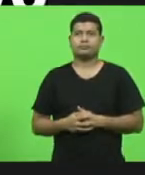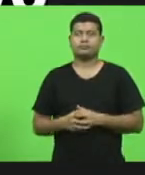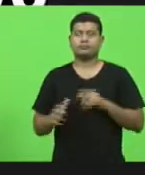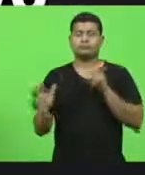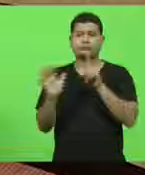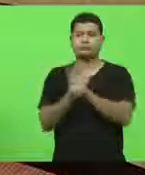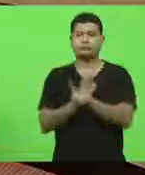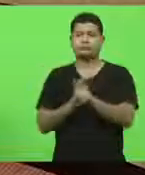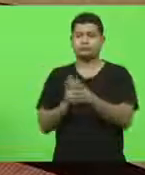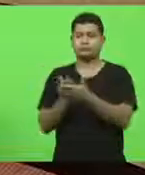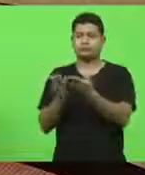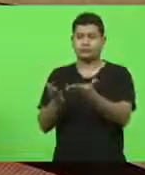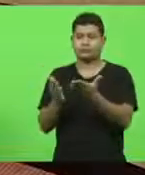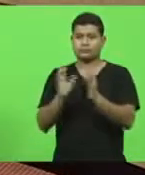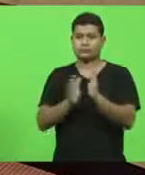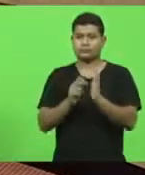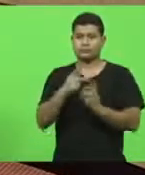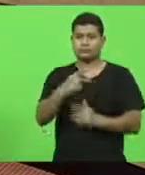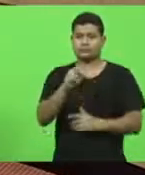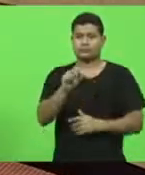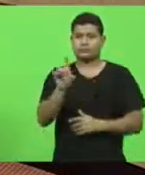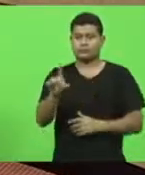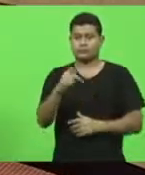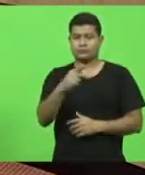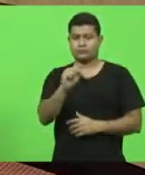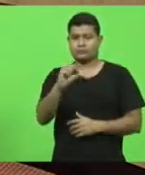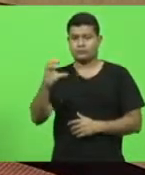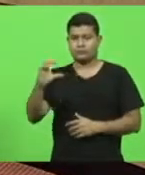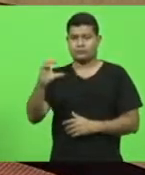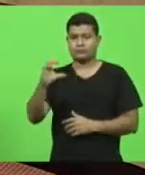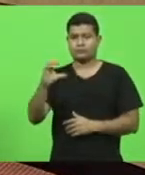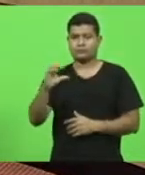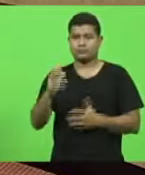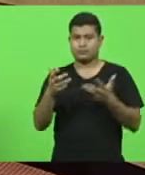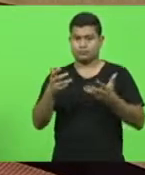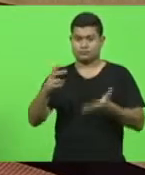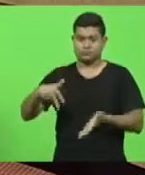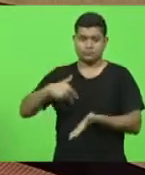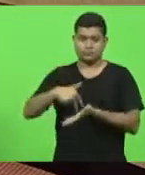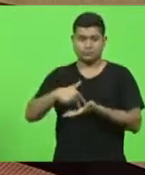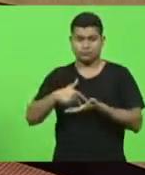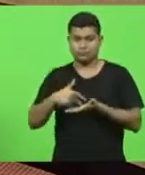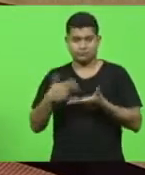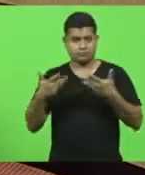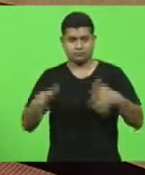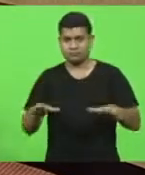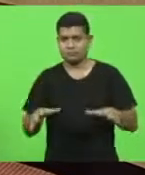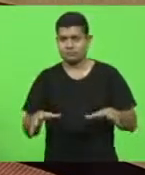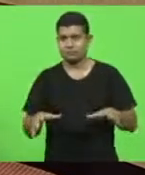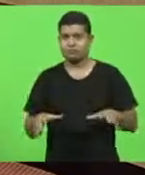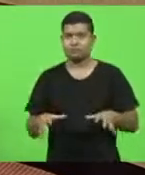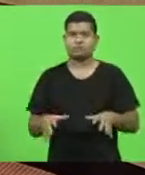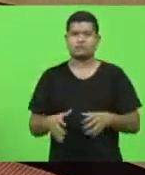Consulto bloco PSD, PSC, se alguém deseja fazer uso do horário.